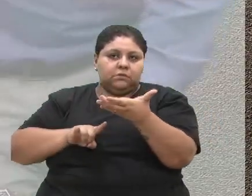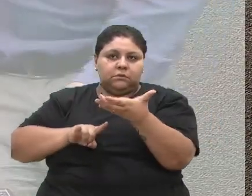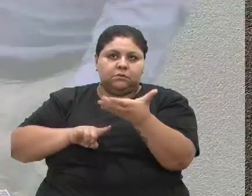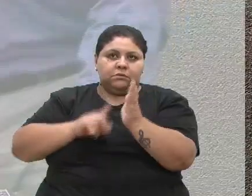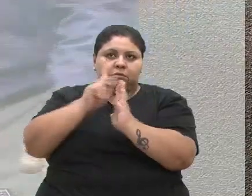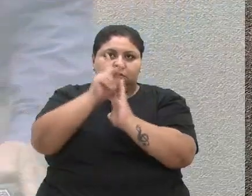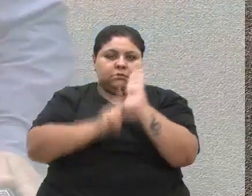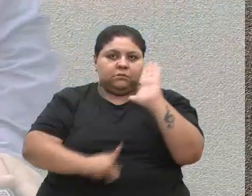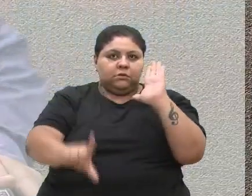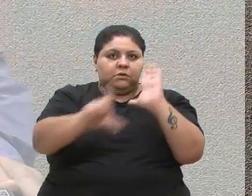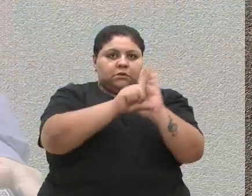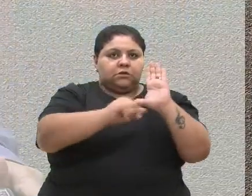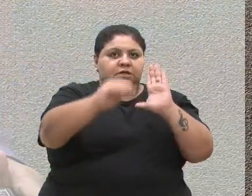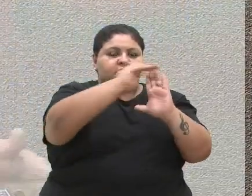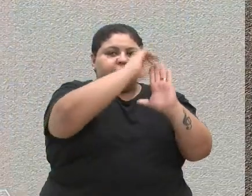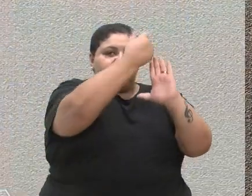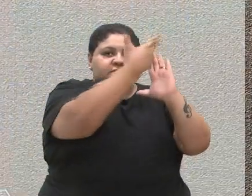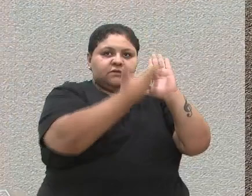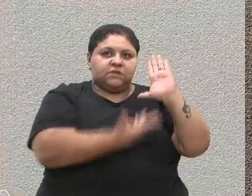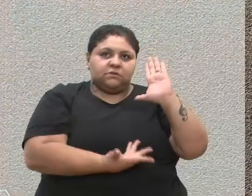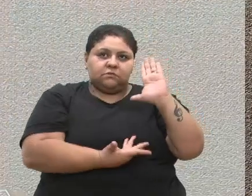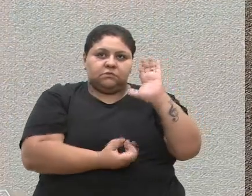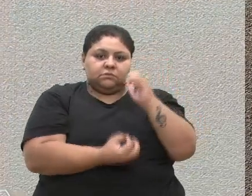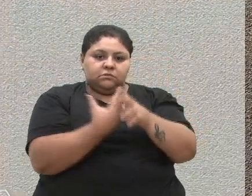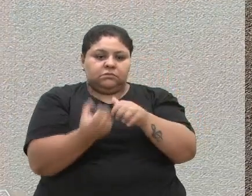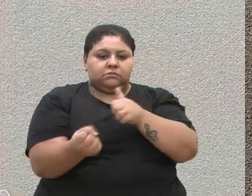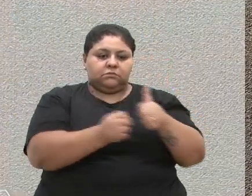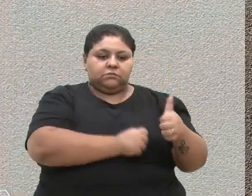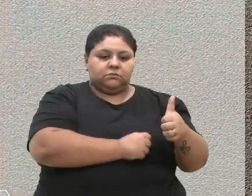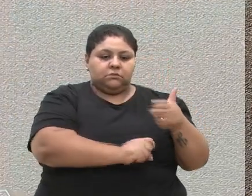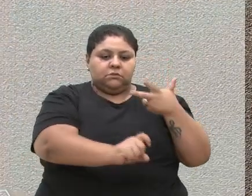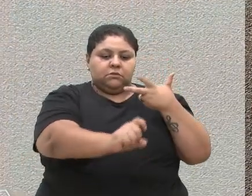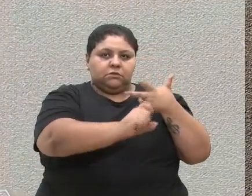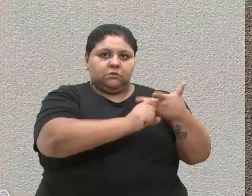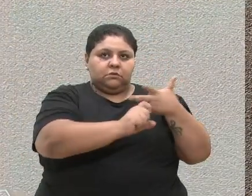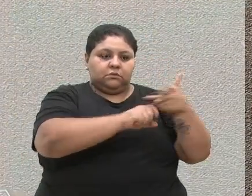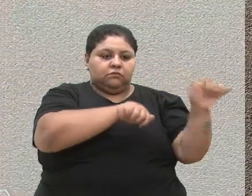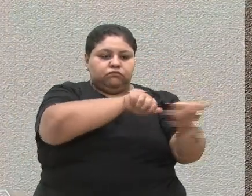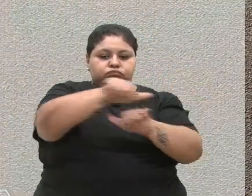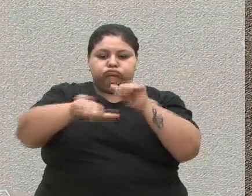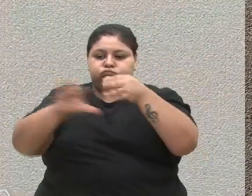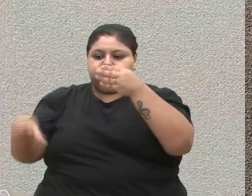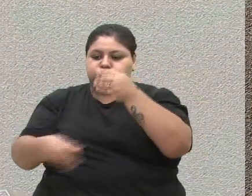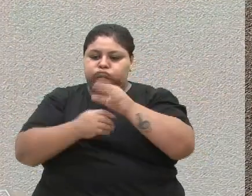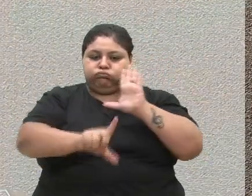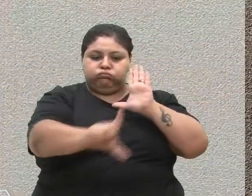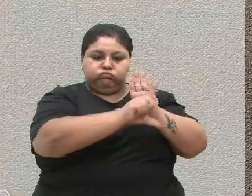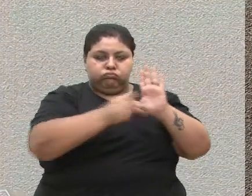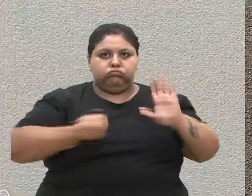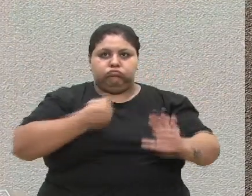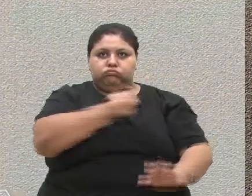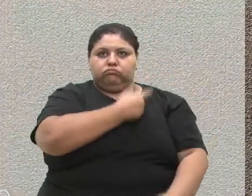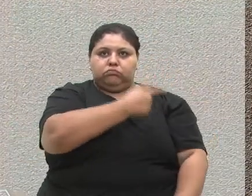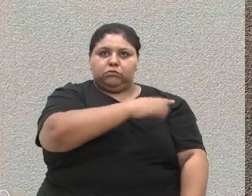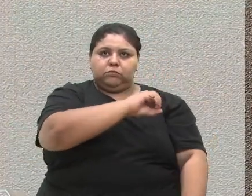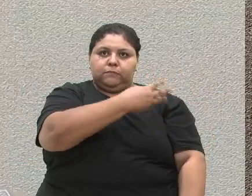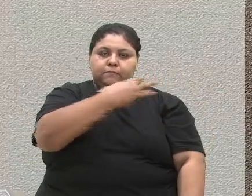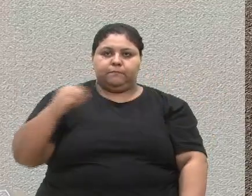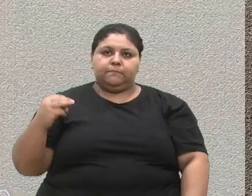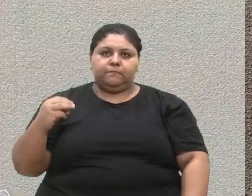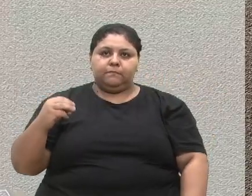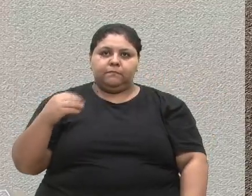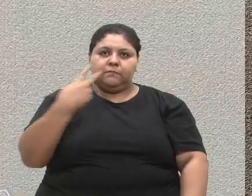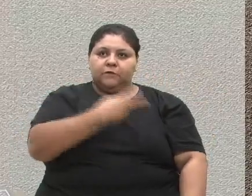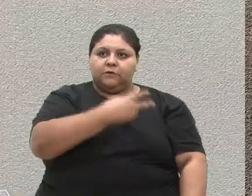projeto de lei acima descrito de autoria do Poder Executivo, que altera dispositivo da Lei nº.030, de